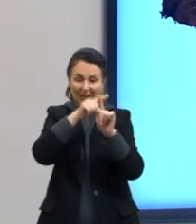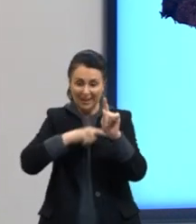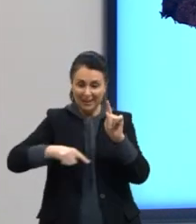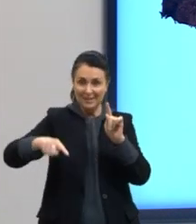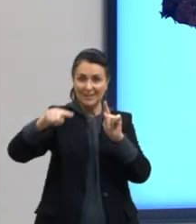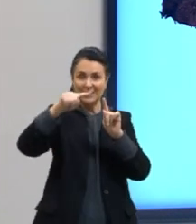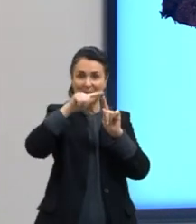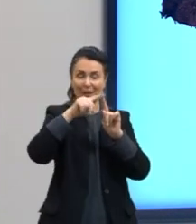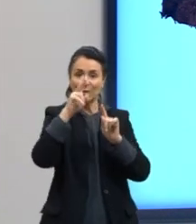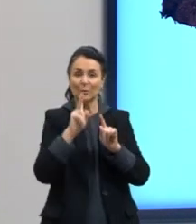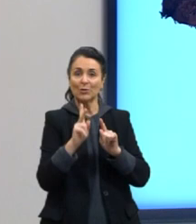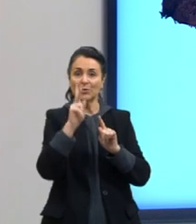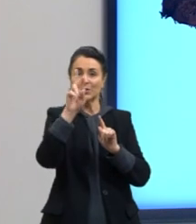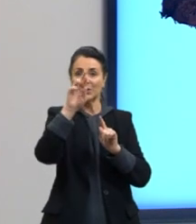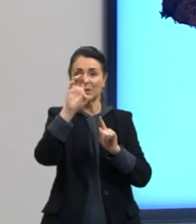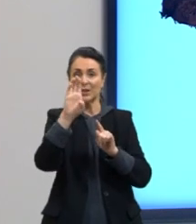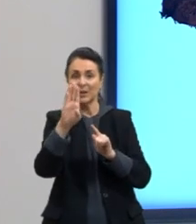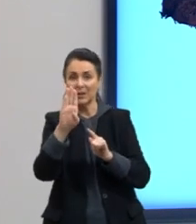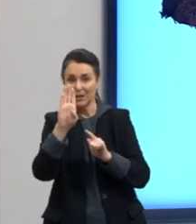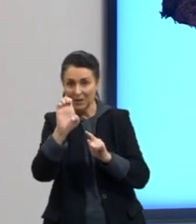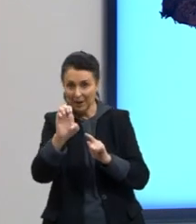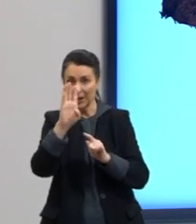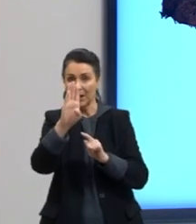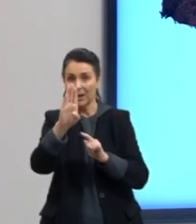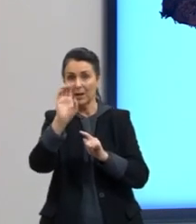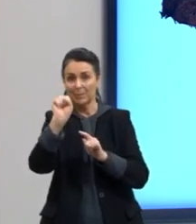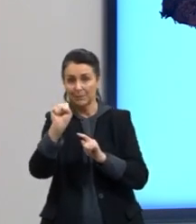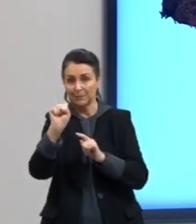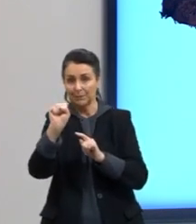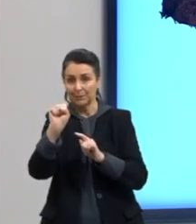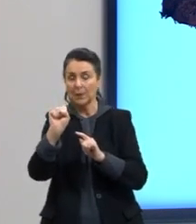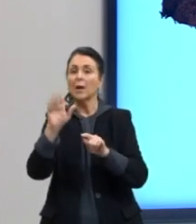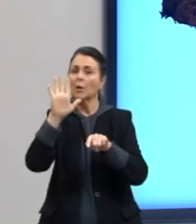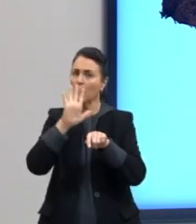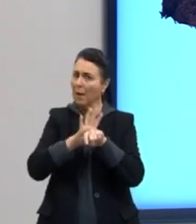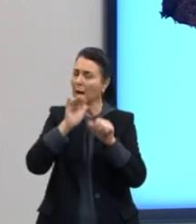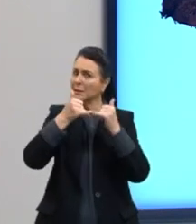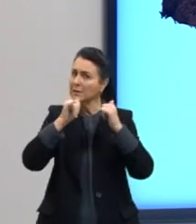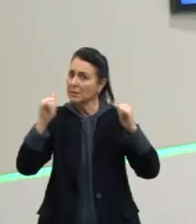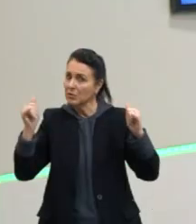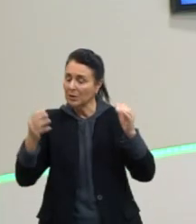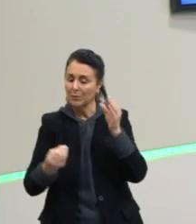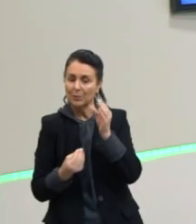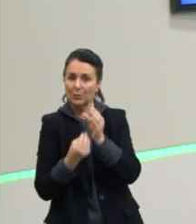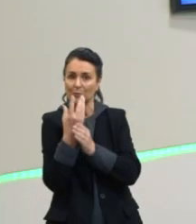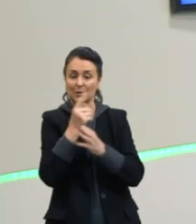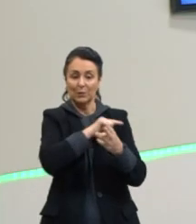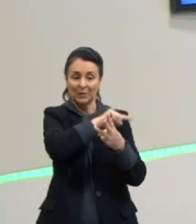Então, mais energia ainda é produzida. Então, são essas três etapas da respiração.